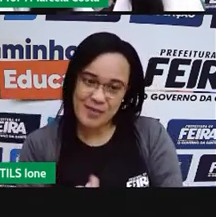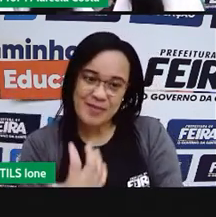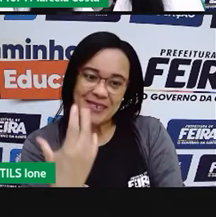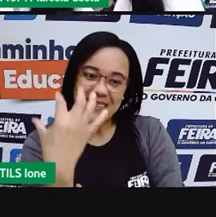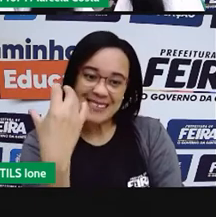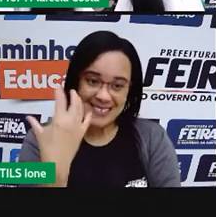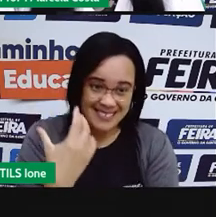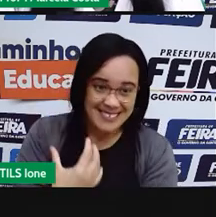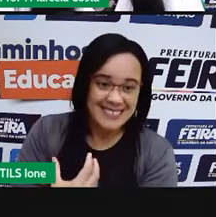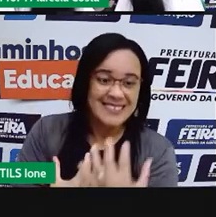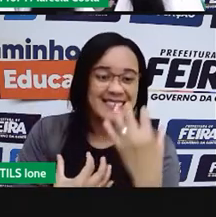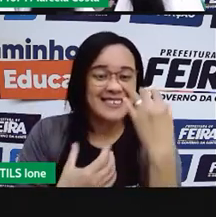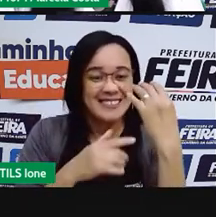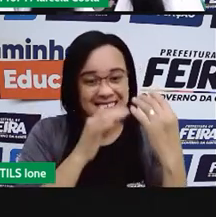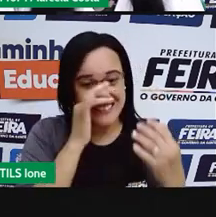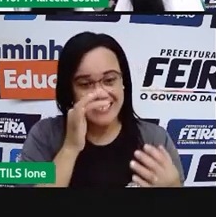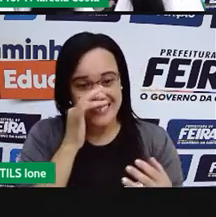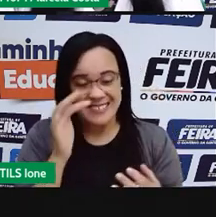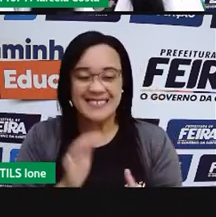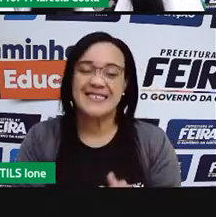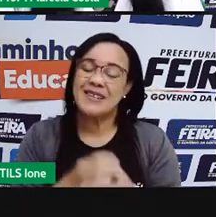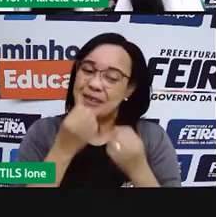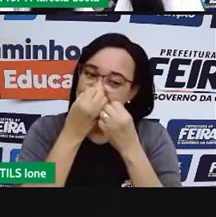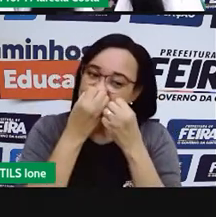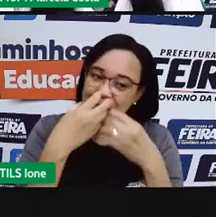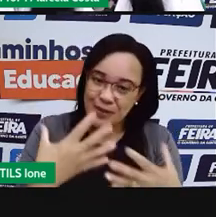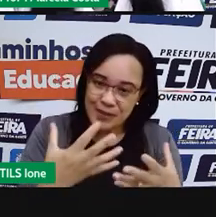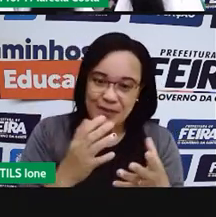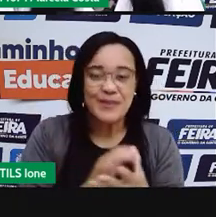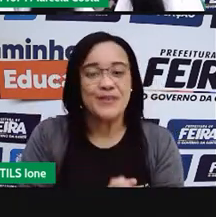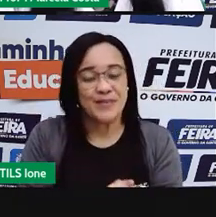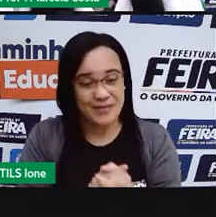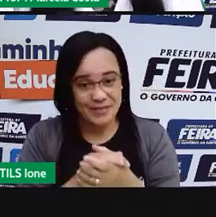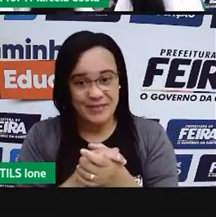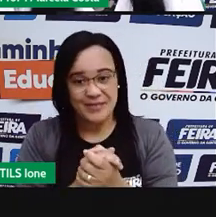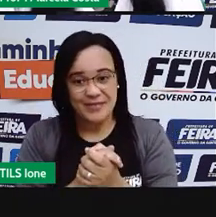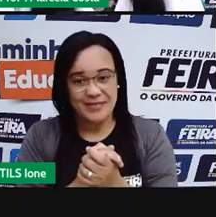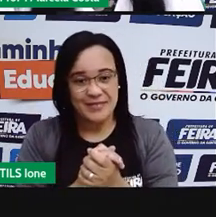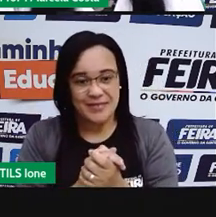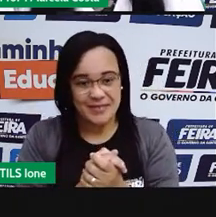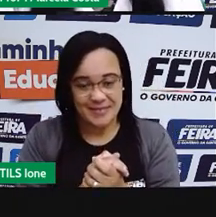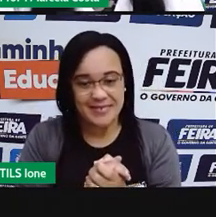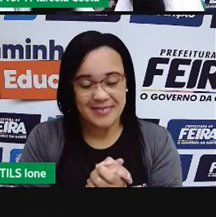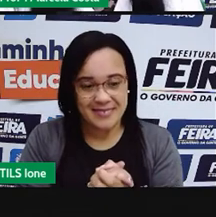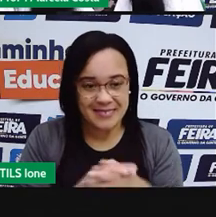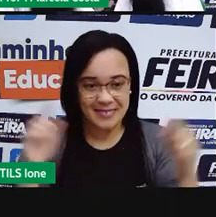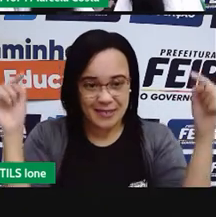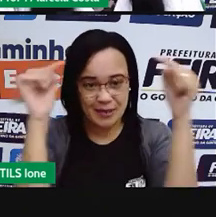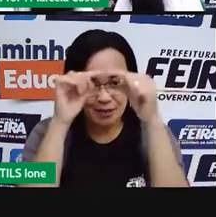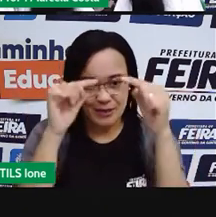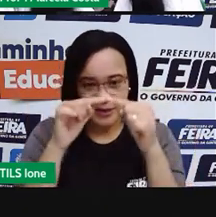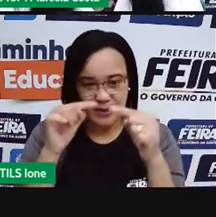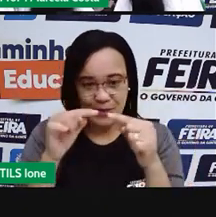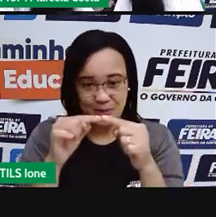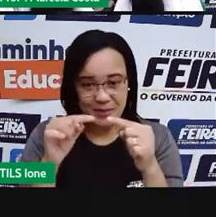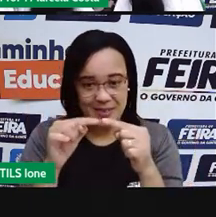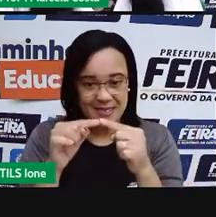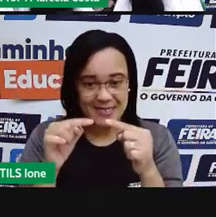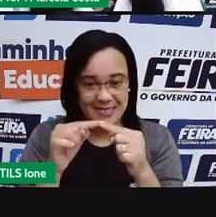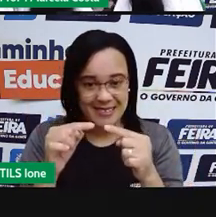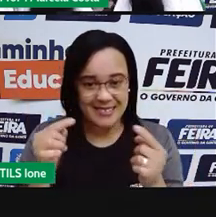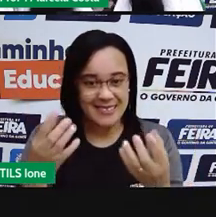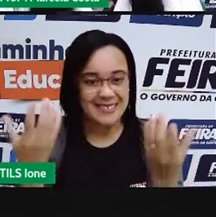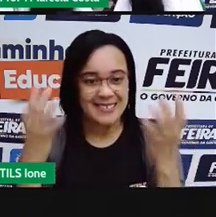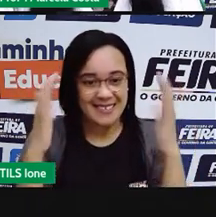tomandeira. Vamos ver agora o outro parque espelha espelha mal imprudente. É a mesma imagem.